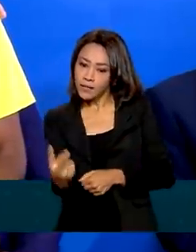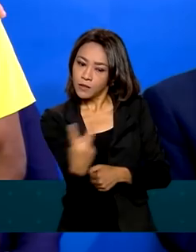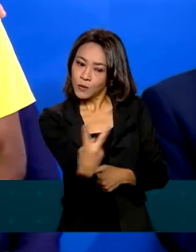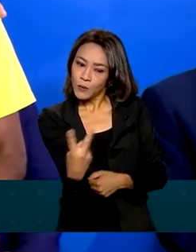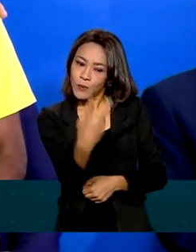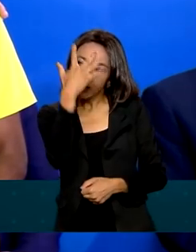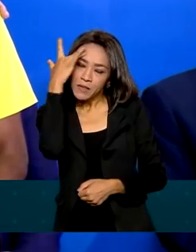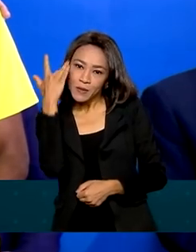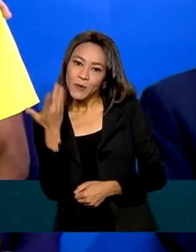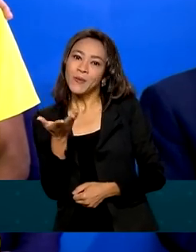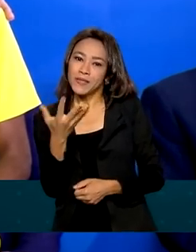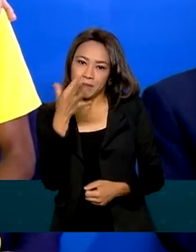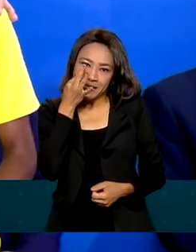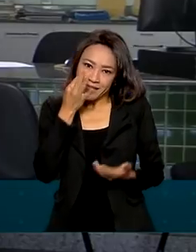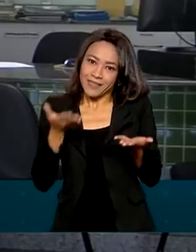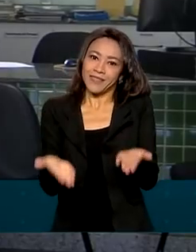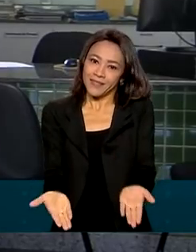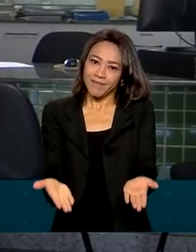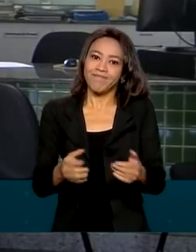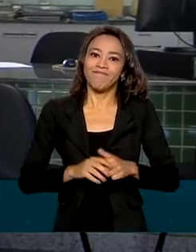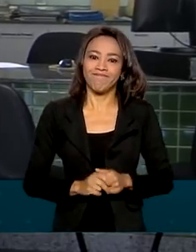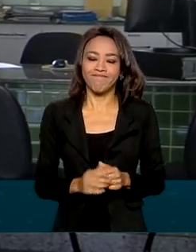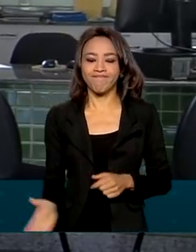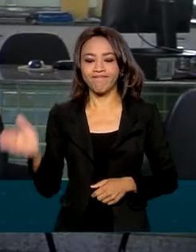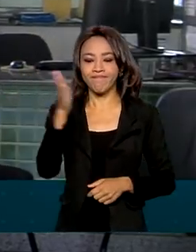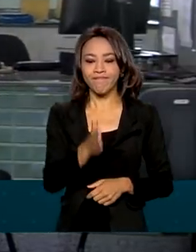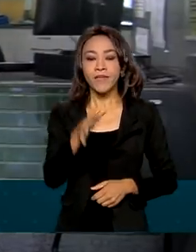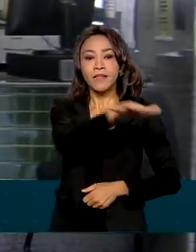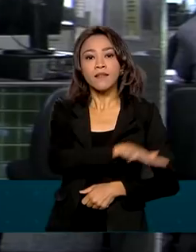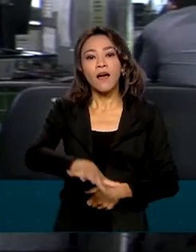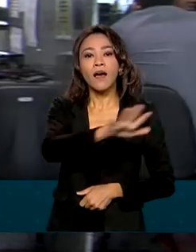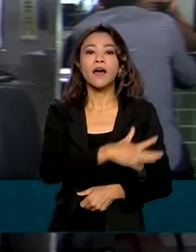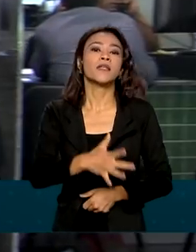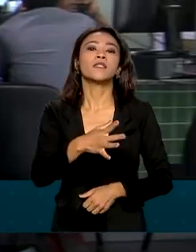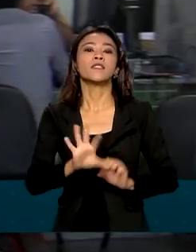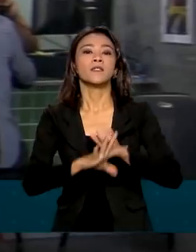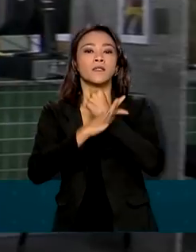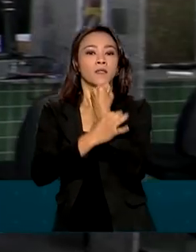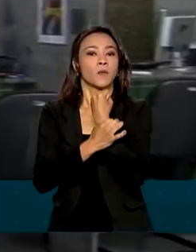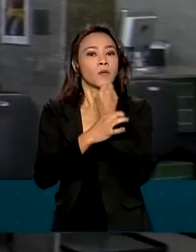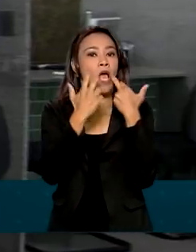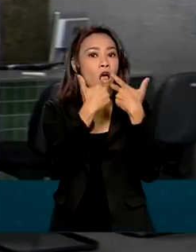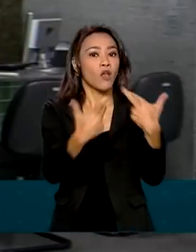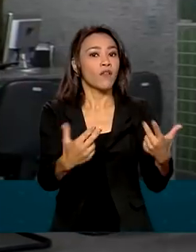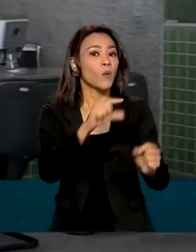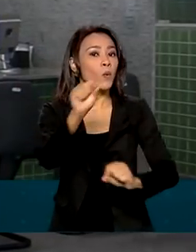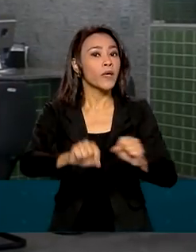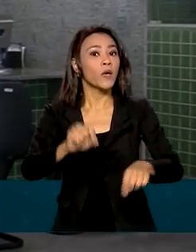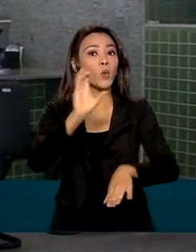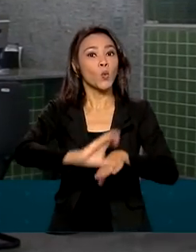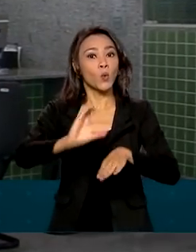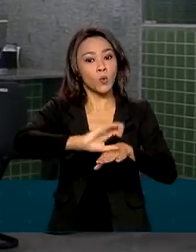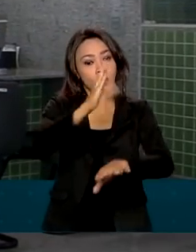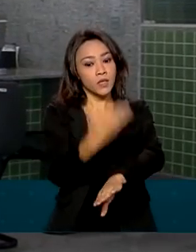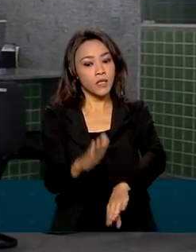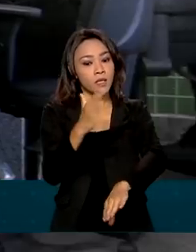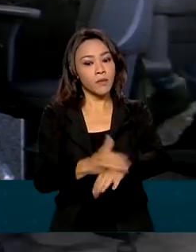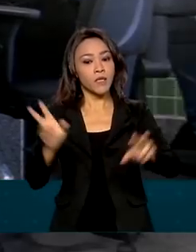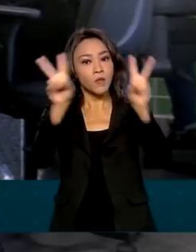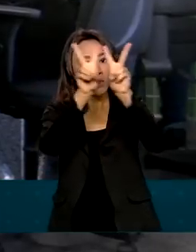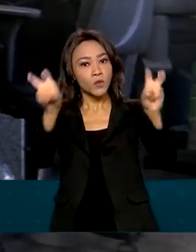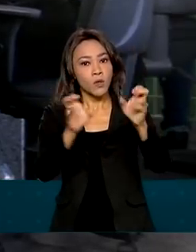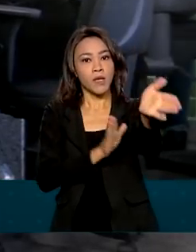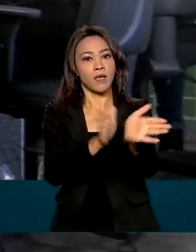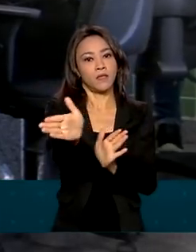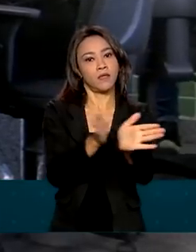Lucas presentes nesse momento. Já na área de segurança pública, a novidade é um curso de capacitação sobre acessibilidade